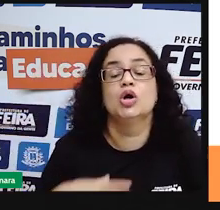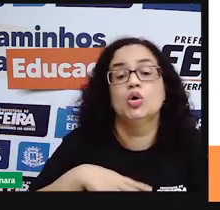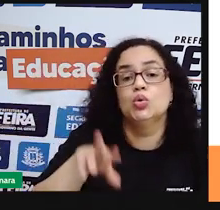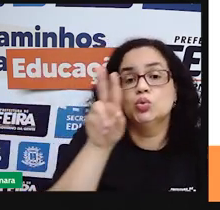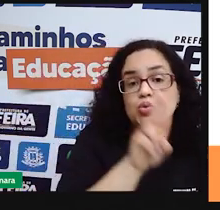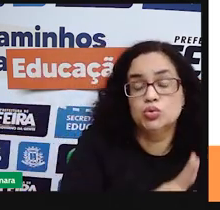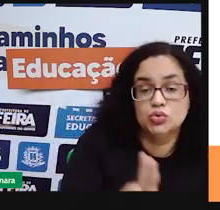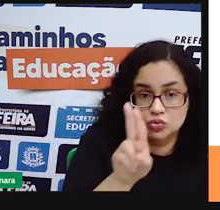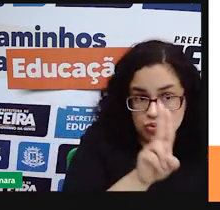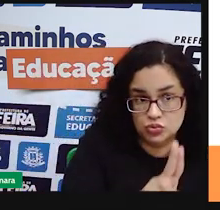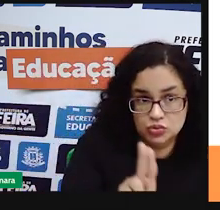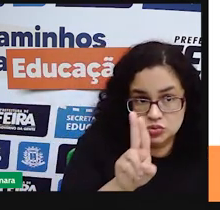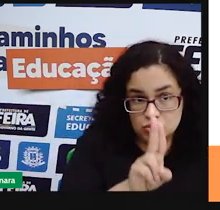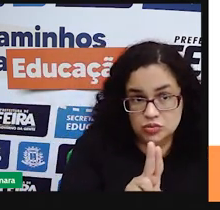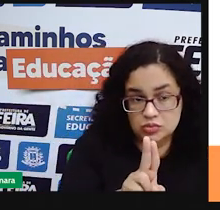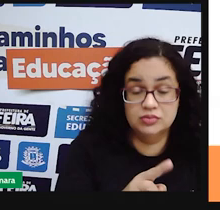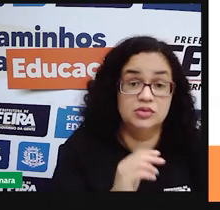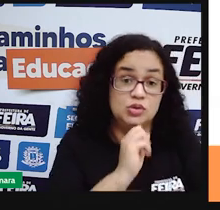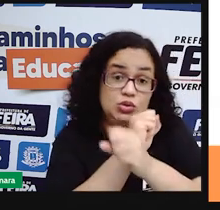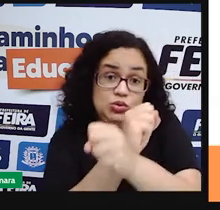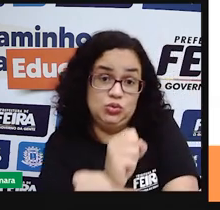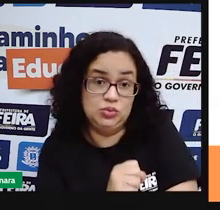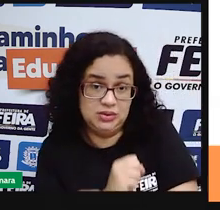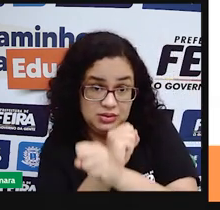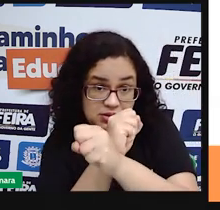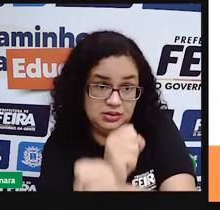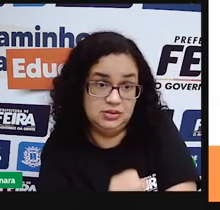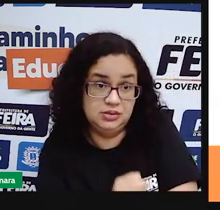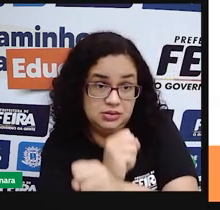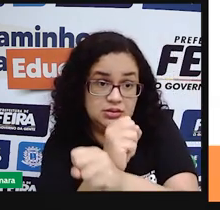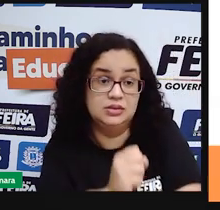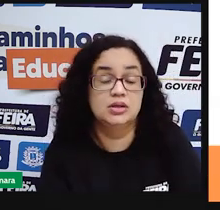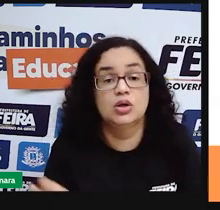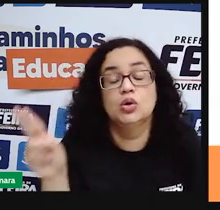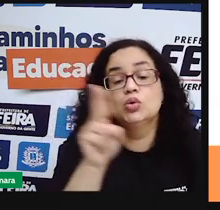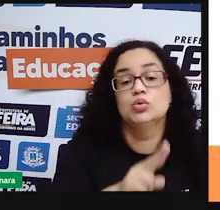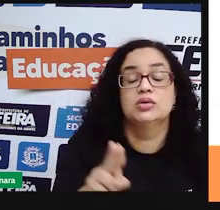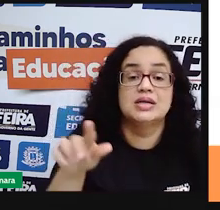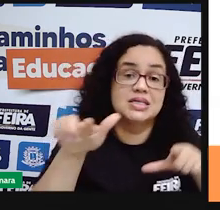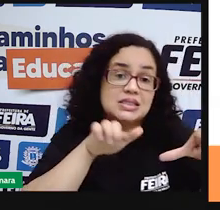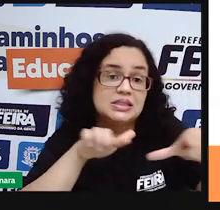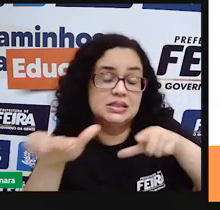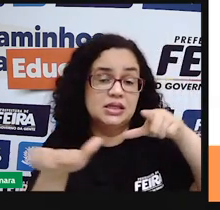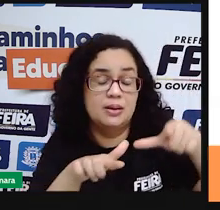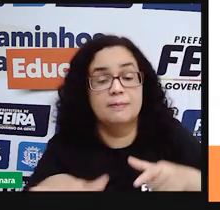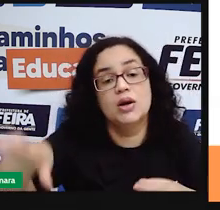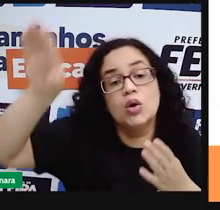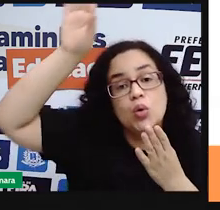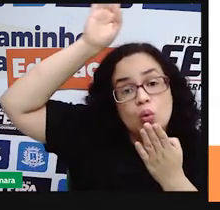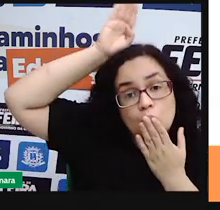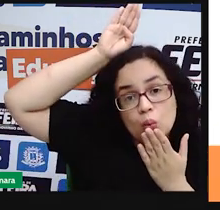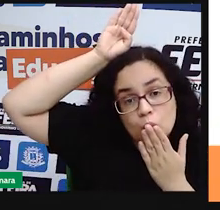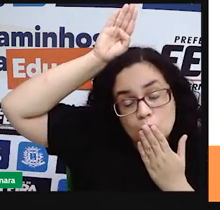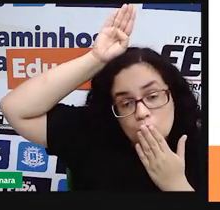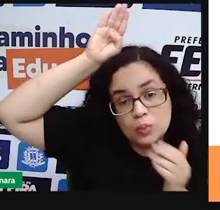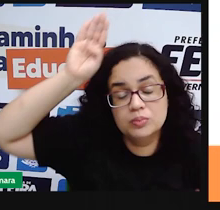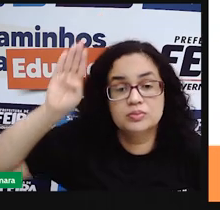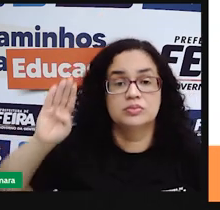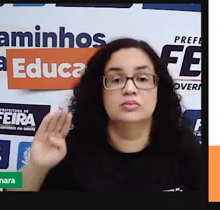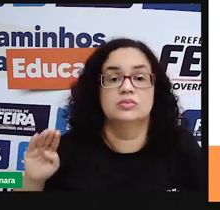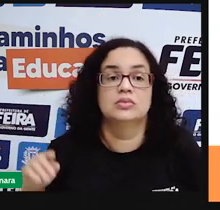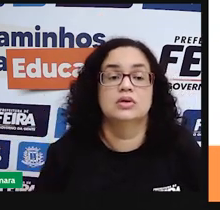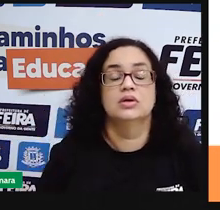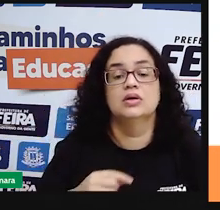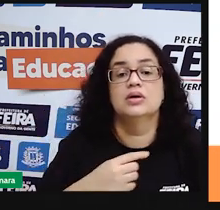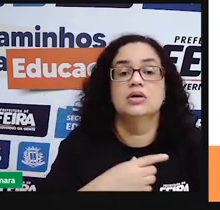como escravos, né? Utilizavam o trabalho indígena e se apoiavam nisso para fazer deles